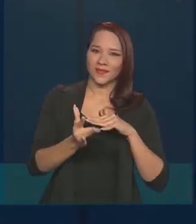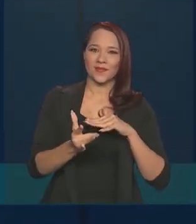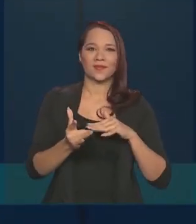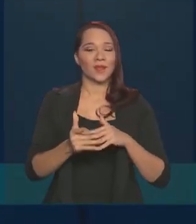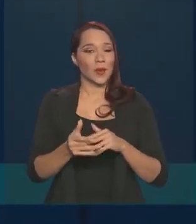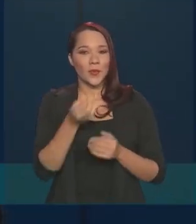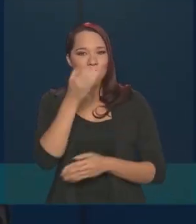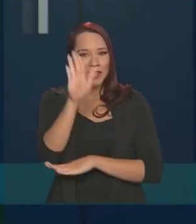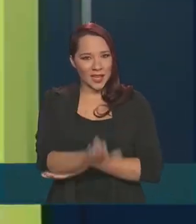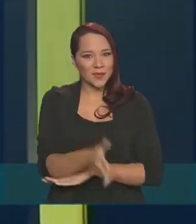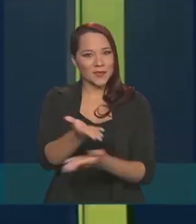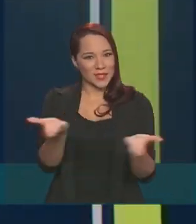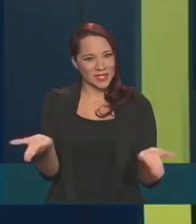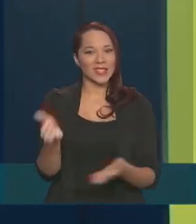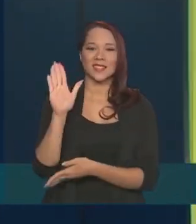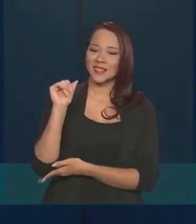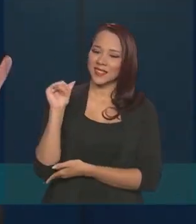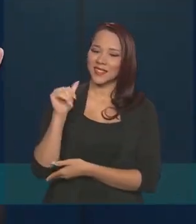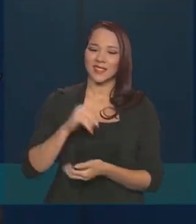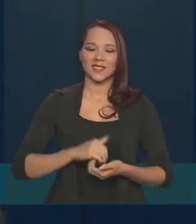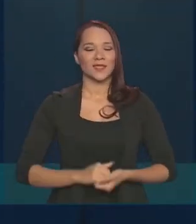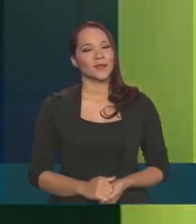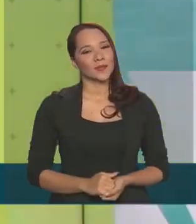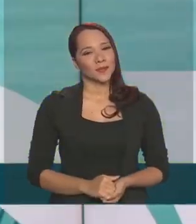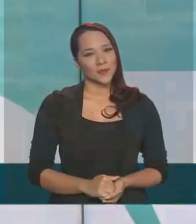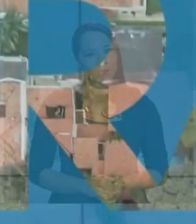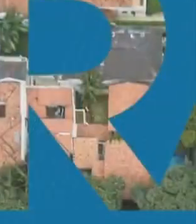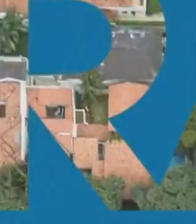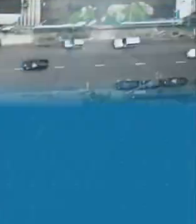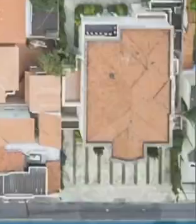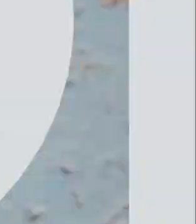sociais. Uma boa tarde para você e até a próxima. Tchau, tchau.